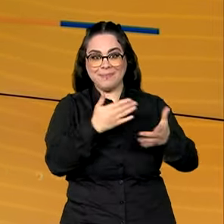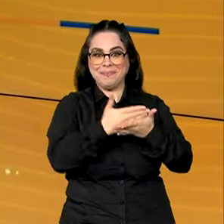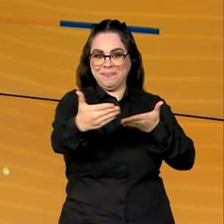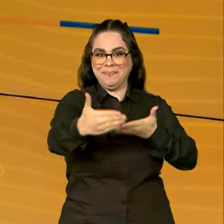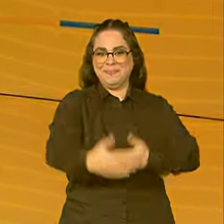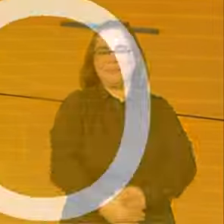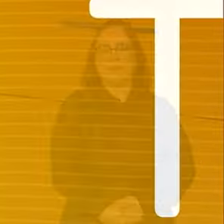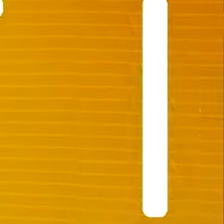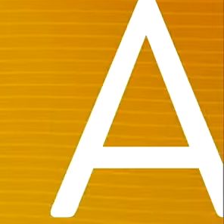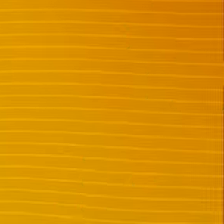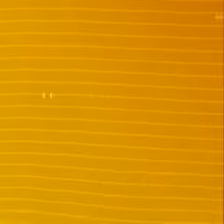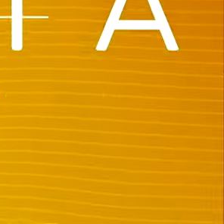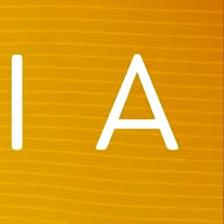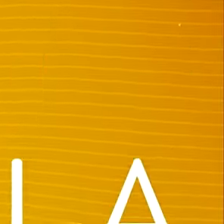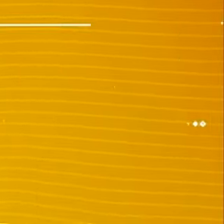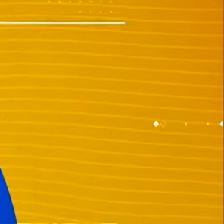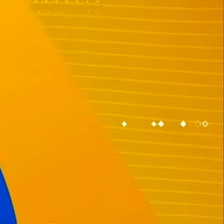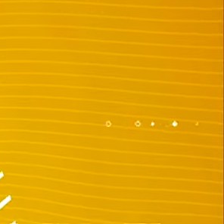agora.